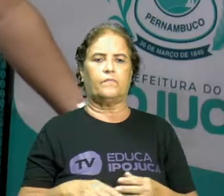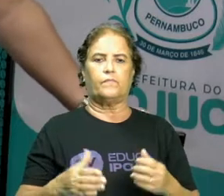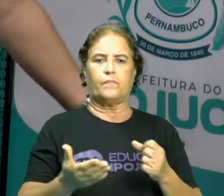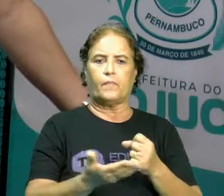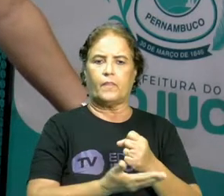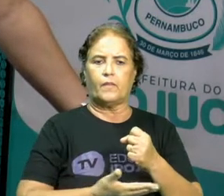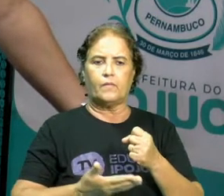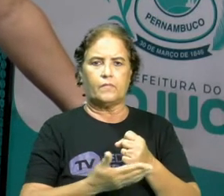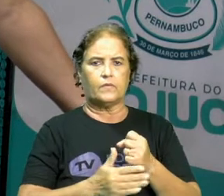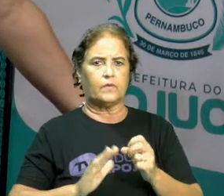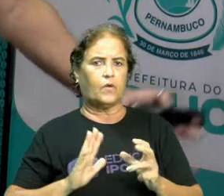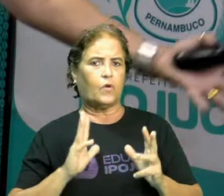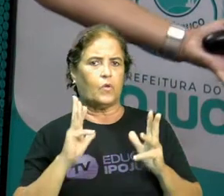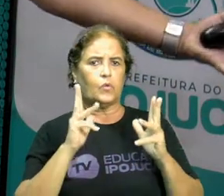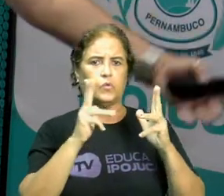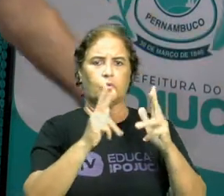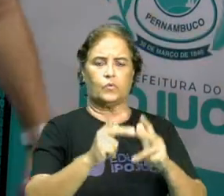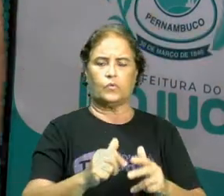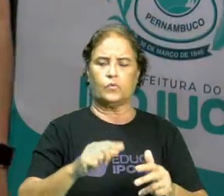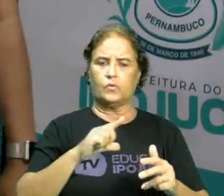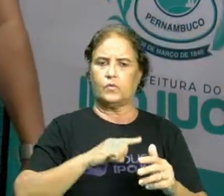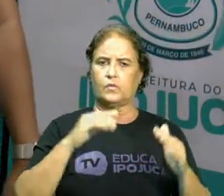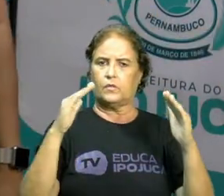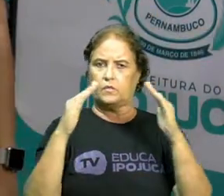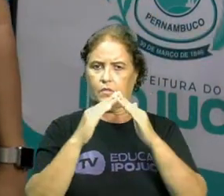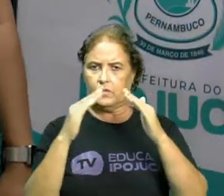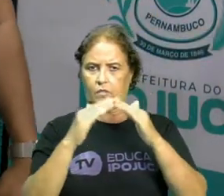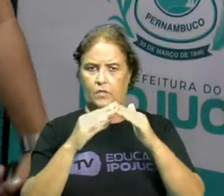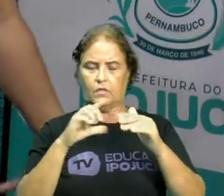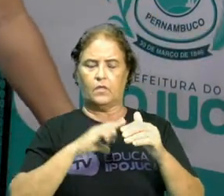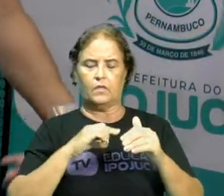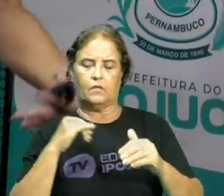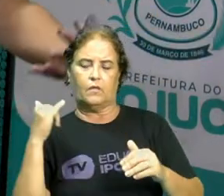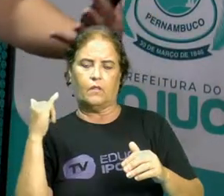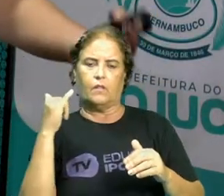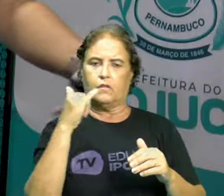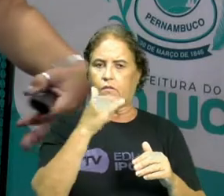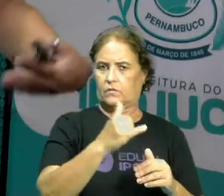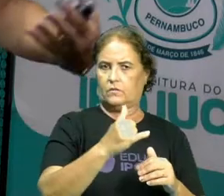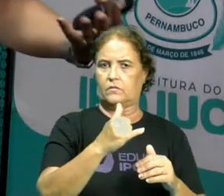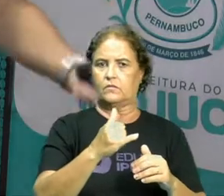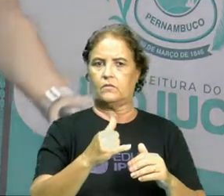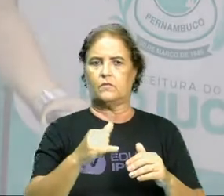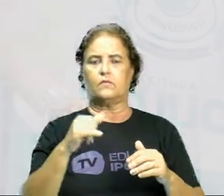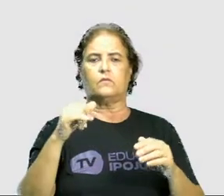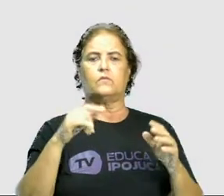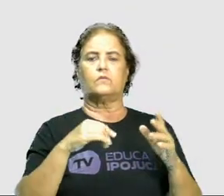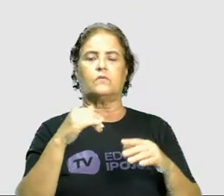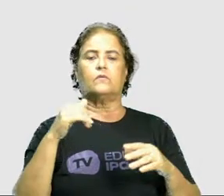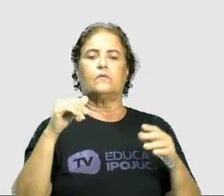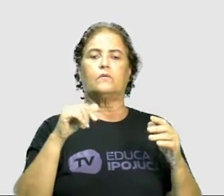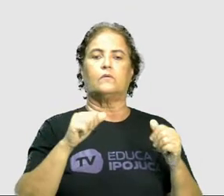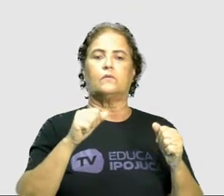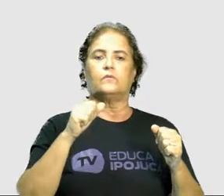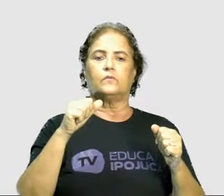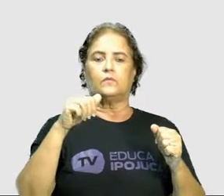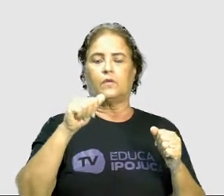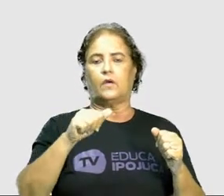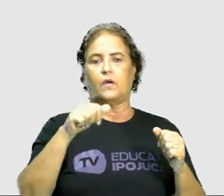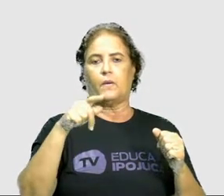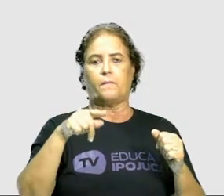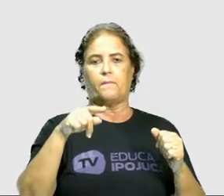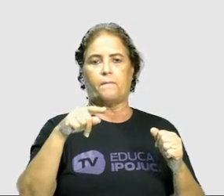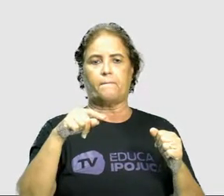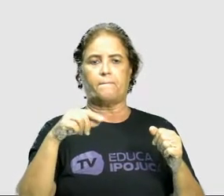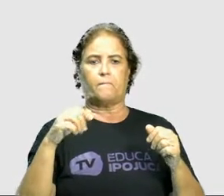Basicamente tudo da nossa casa tem eletricidade. Ou seja, são os aparelhos eletrônicos e elétricos que